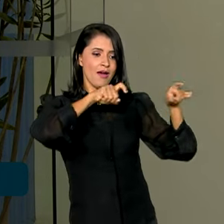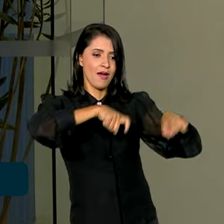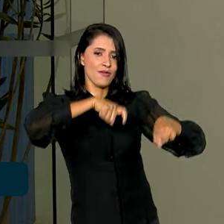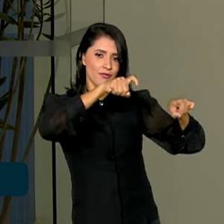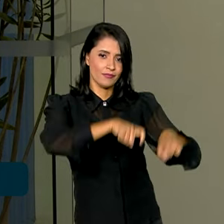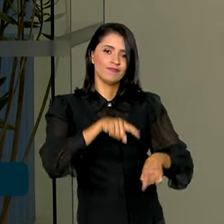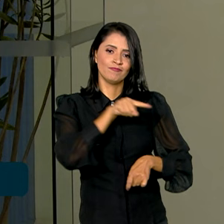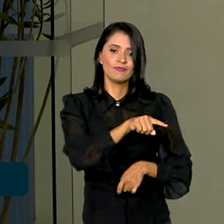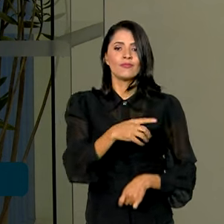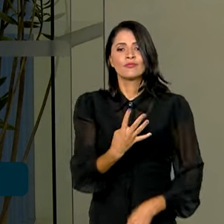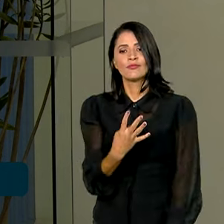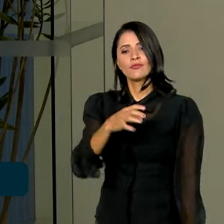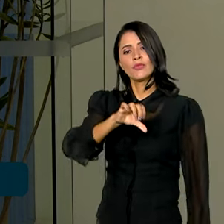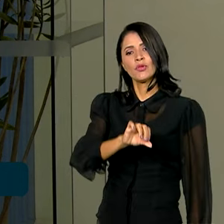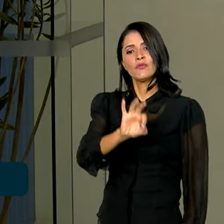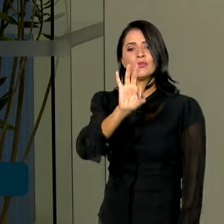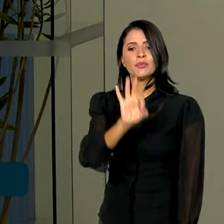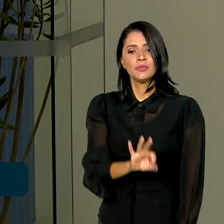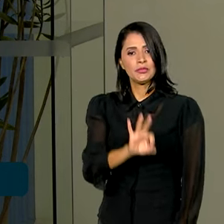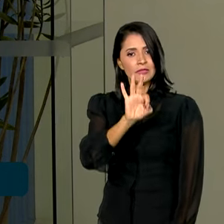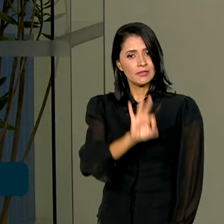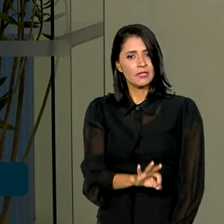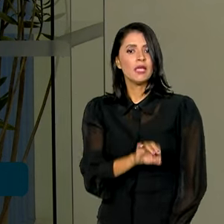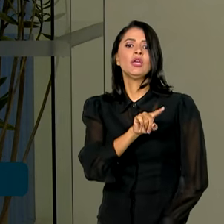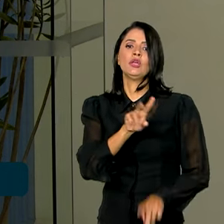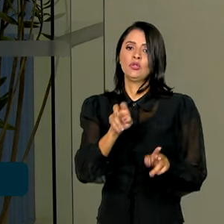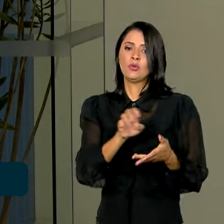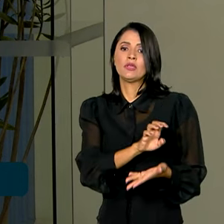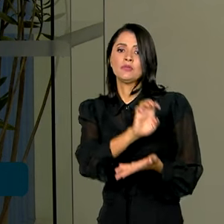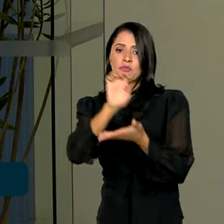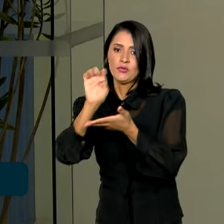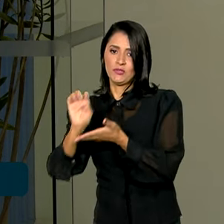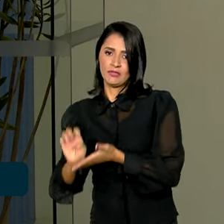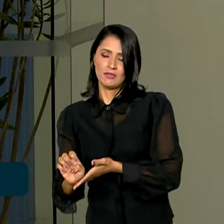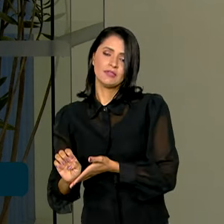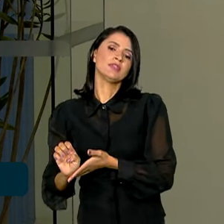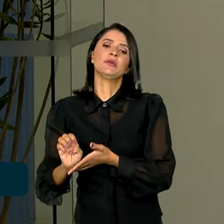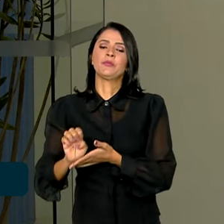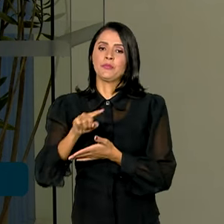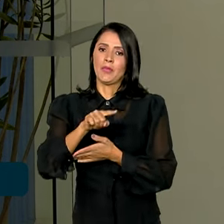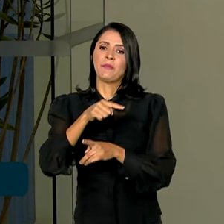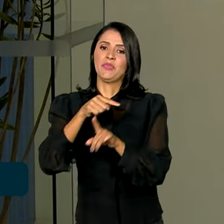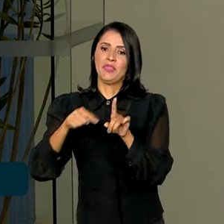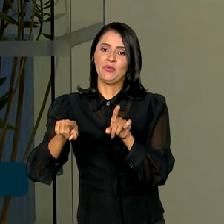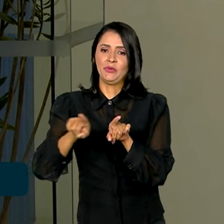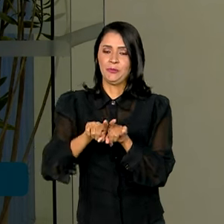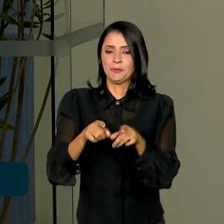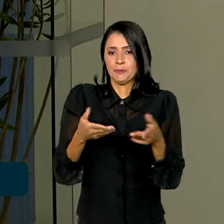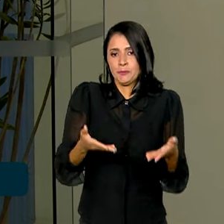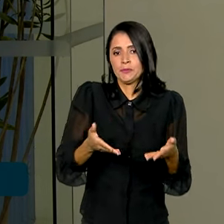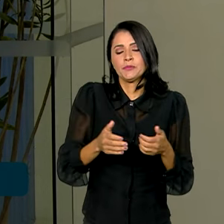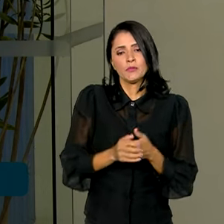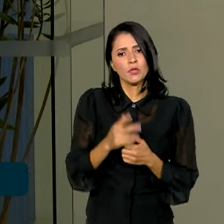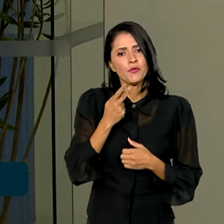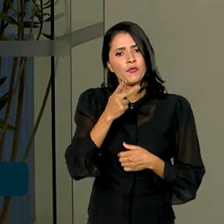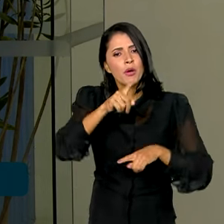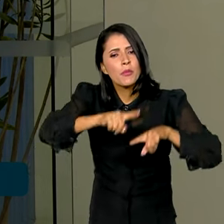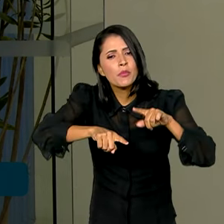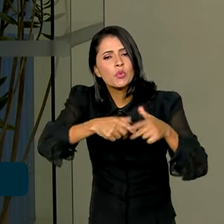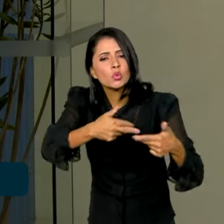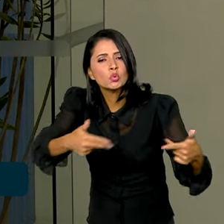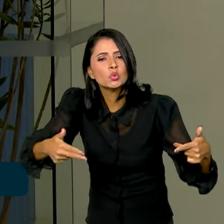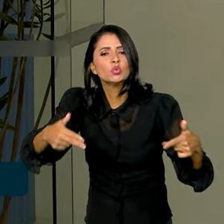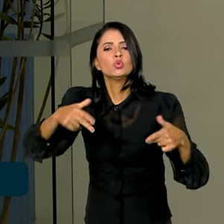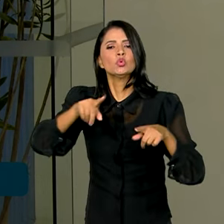49% da pauta de exportações brasileiras. Praticamente a metade. Quando a gente fala dos produtos, os